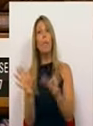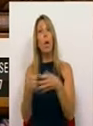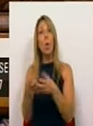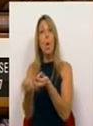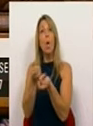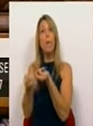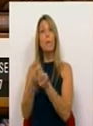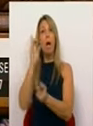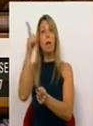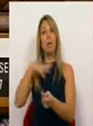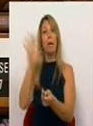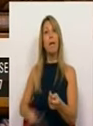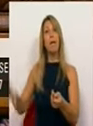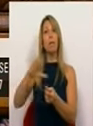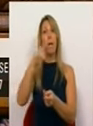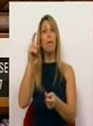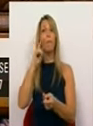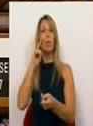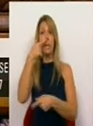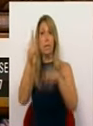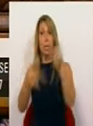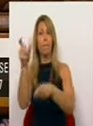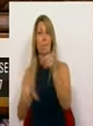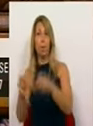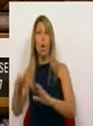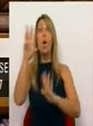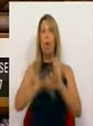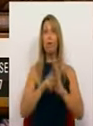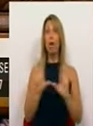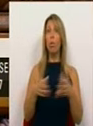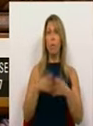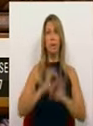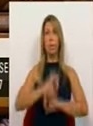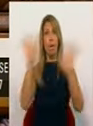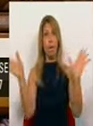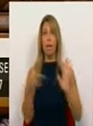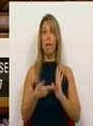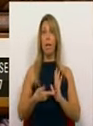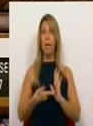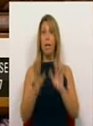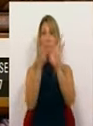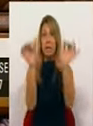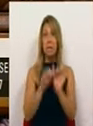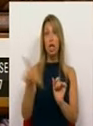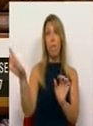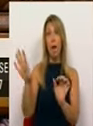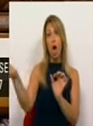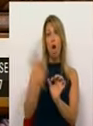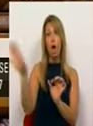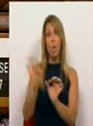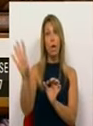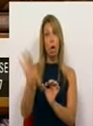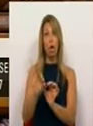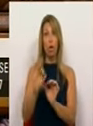da Autoridade Nacional de Proteção Civil. O relatório da Comissão é cristalino. O sistema de nomeações, afirma o